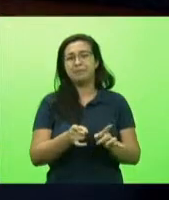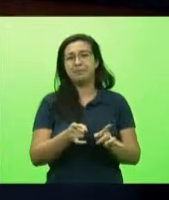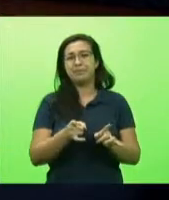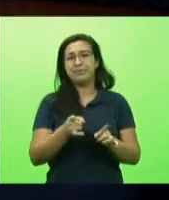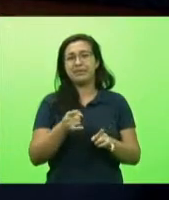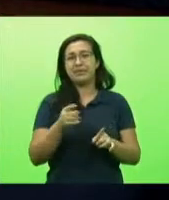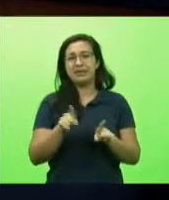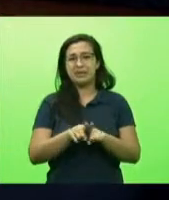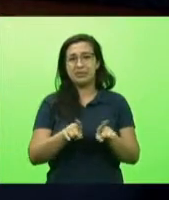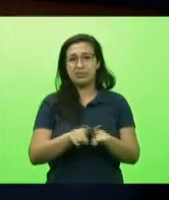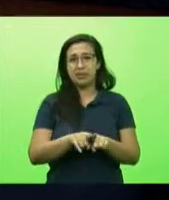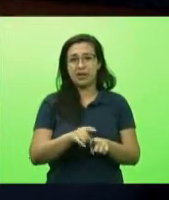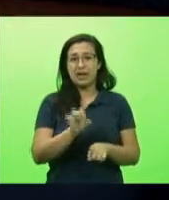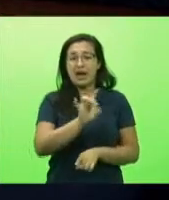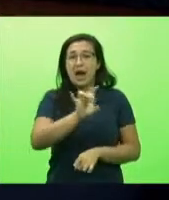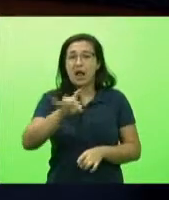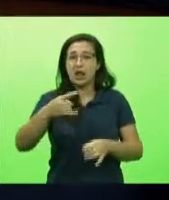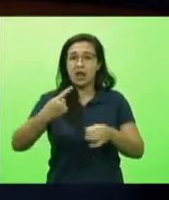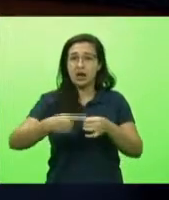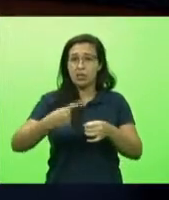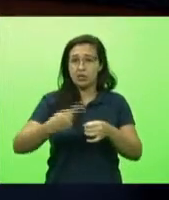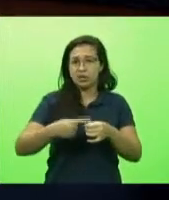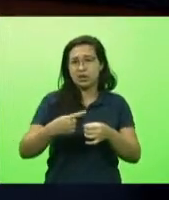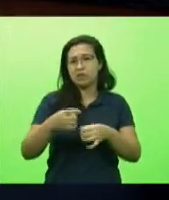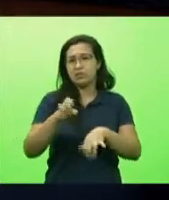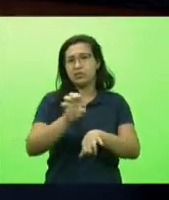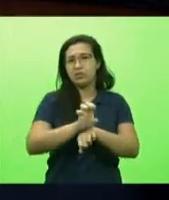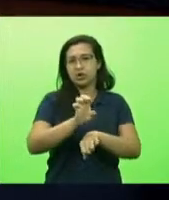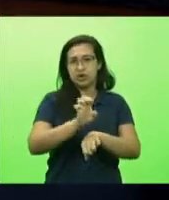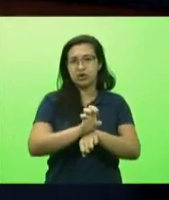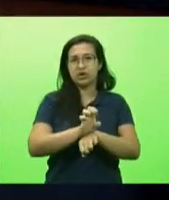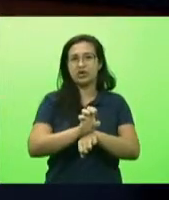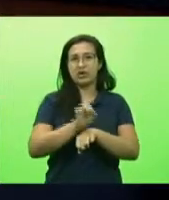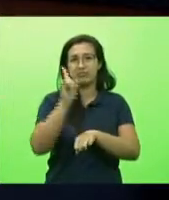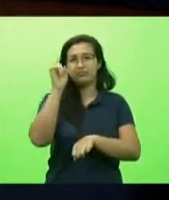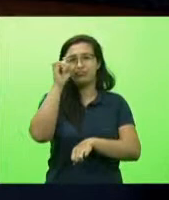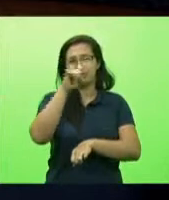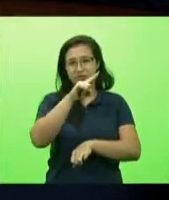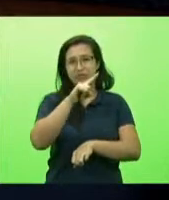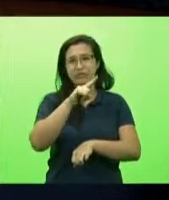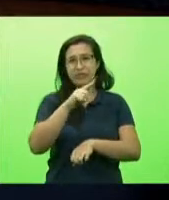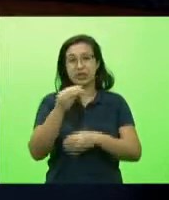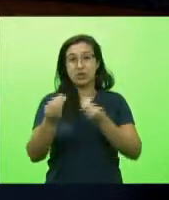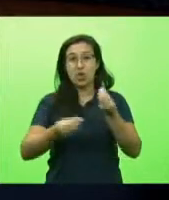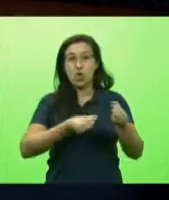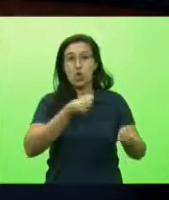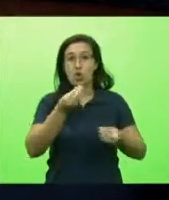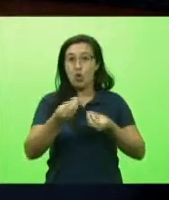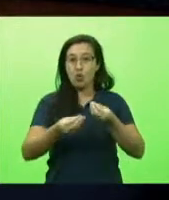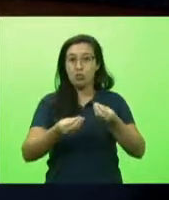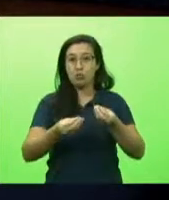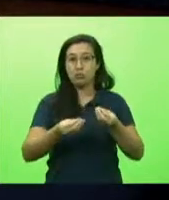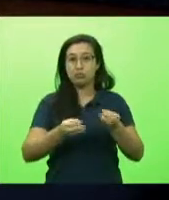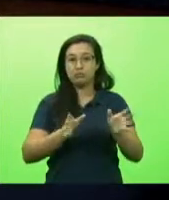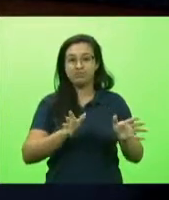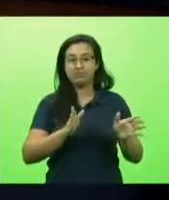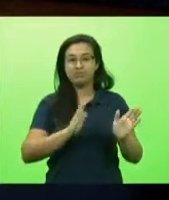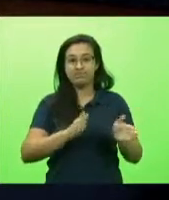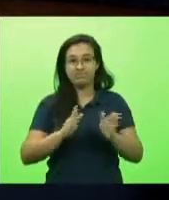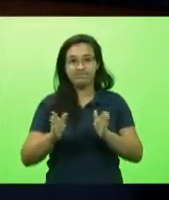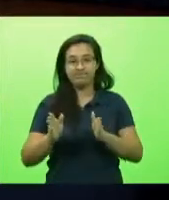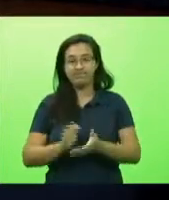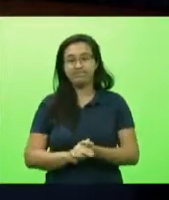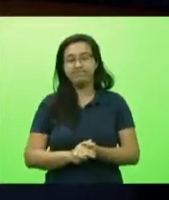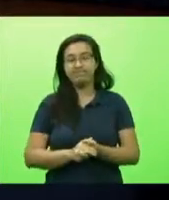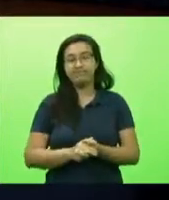que os municípios e os estados deem em conta mas nós apresentamos aqui na Assembleia Legislativa um projeto de lei